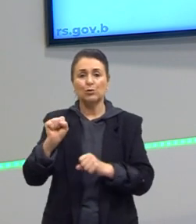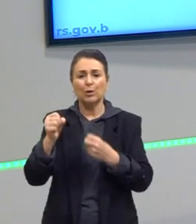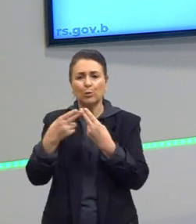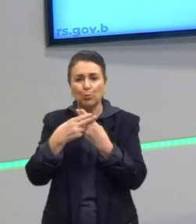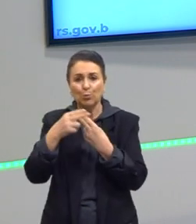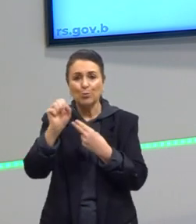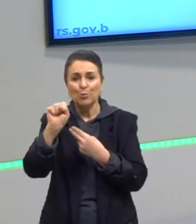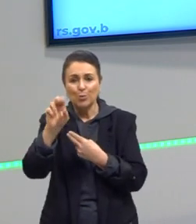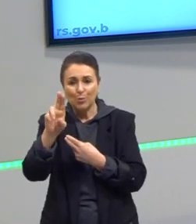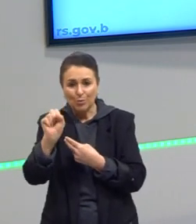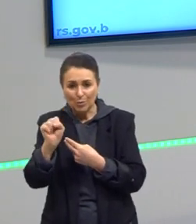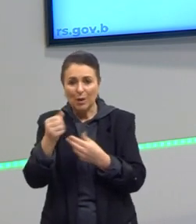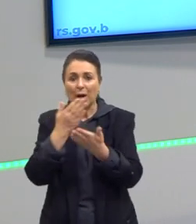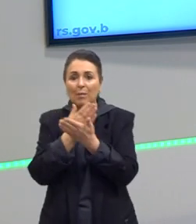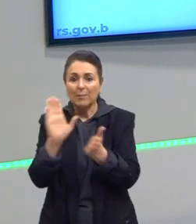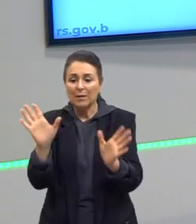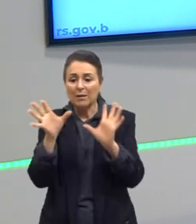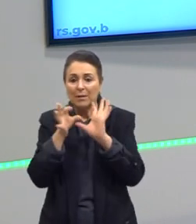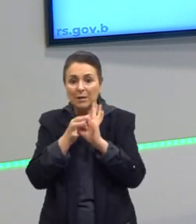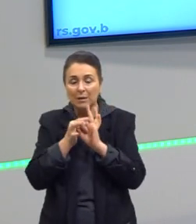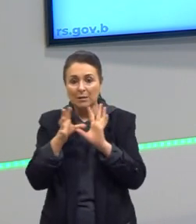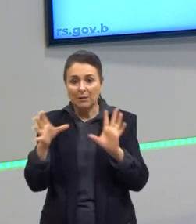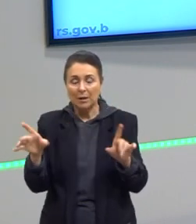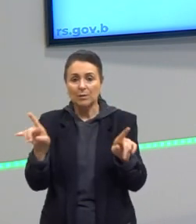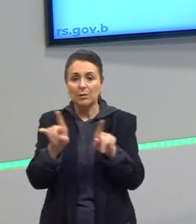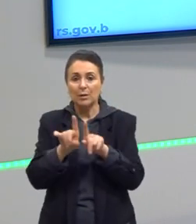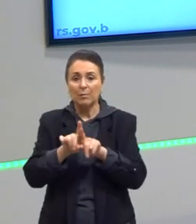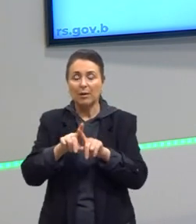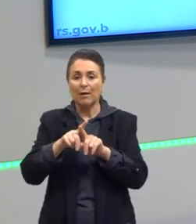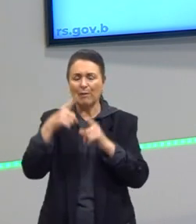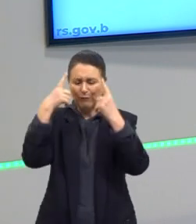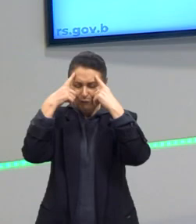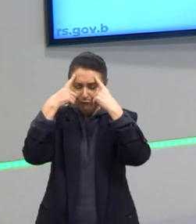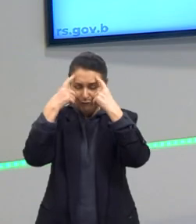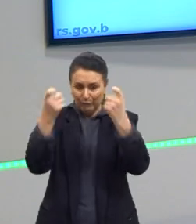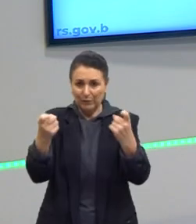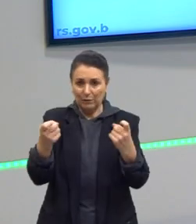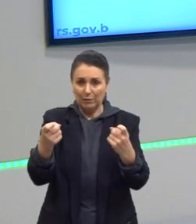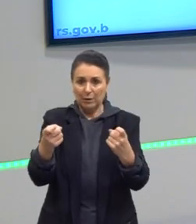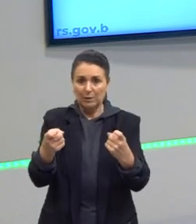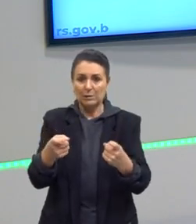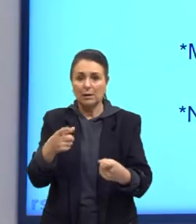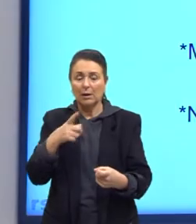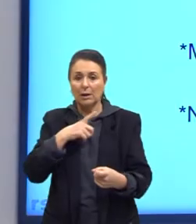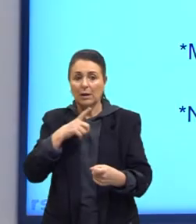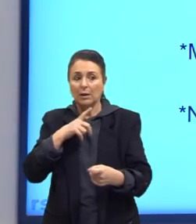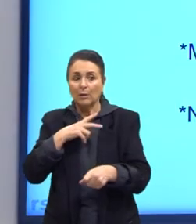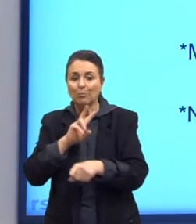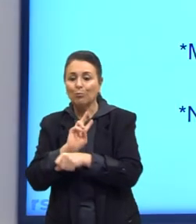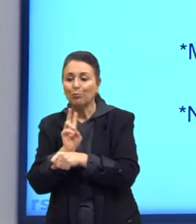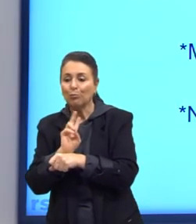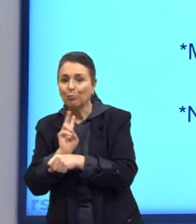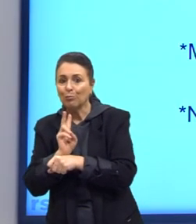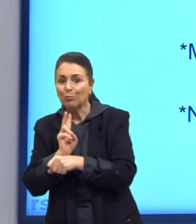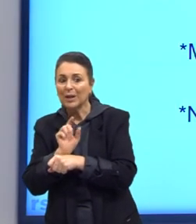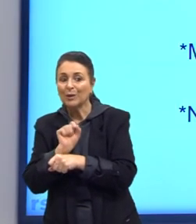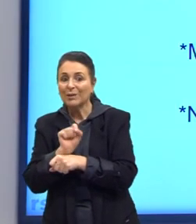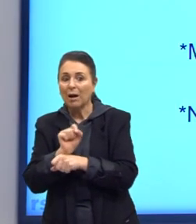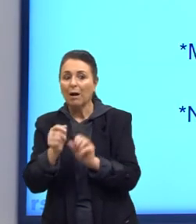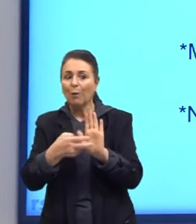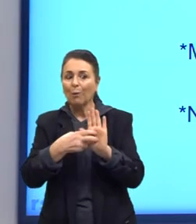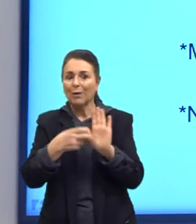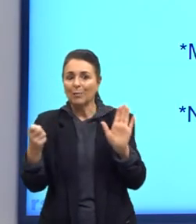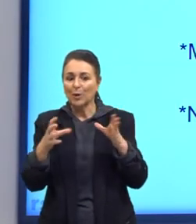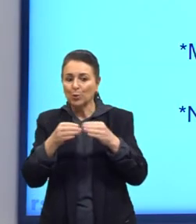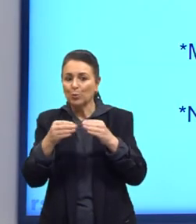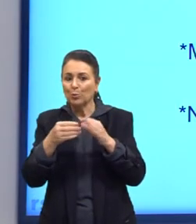saúde, a perda da liberdade, a questão da violência, gente vê, onde é comandado pela criminalidade. Essas pessoas não têm